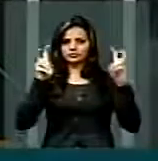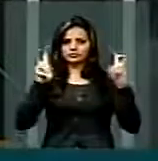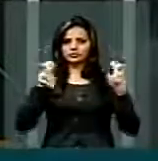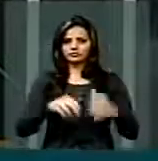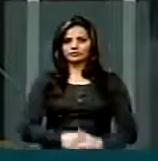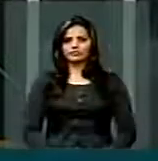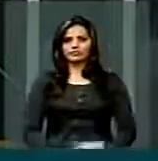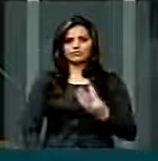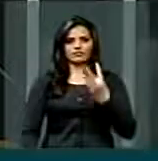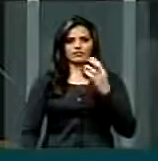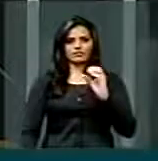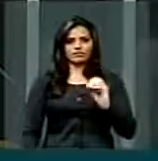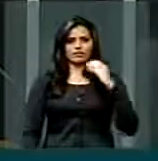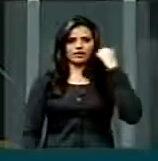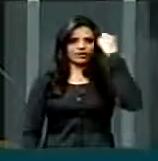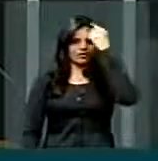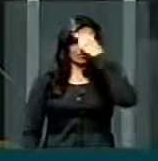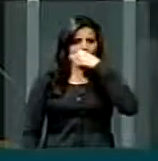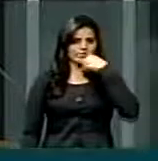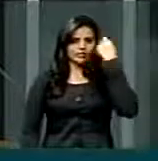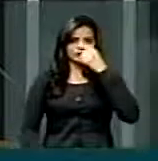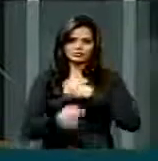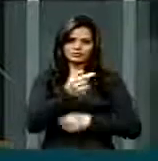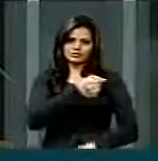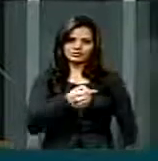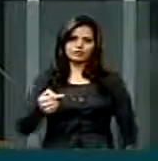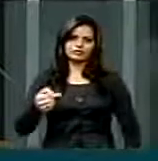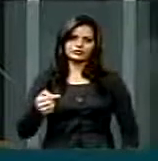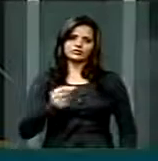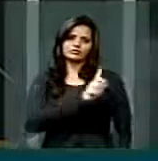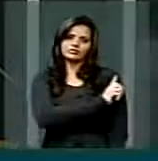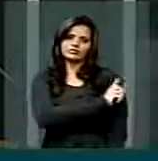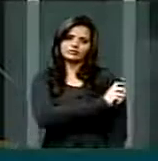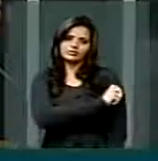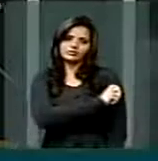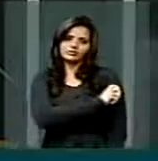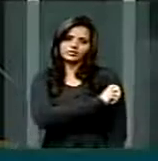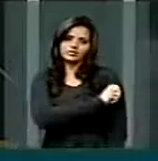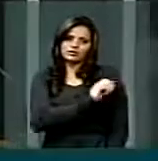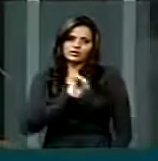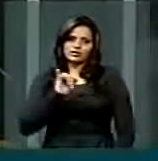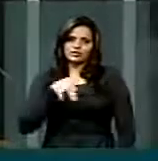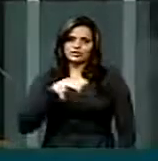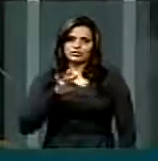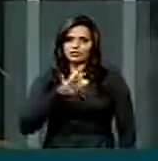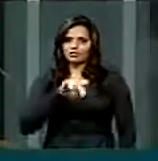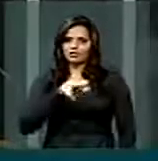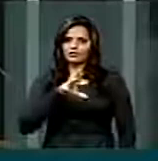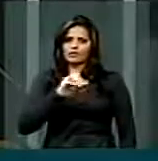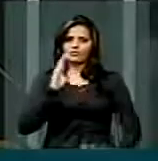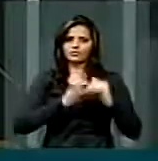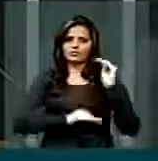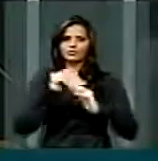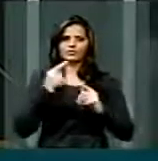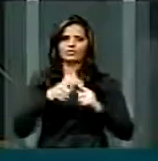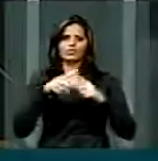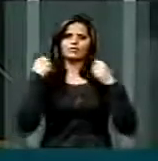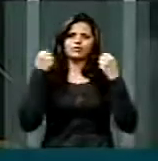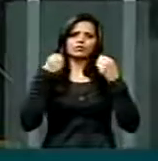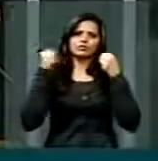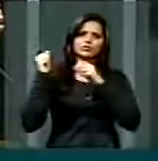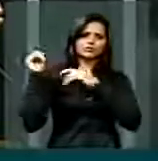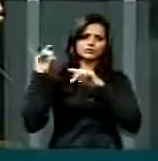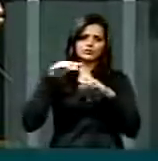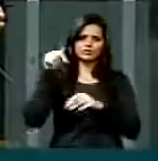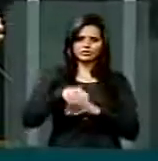30 horas semanais para os enfermeiros, que também teve muitas mobilizações aqui